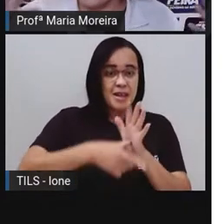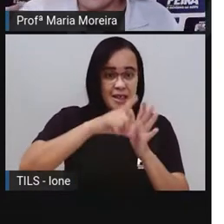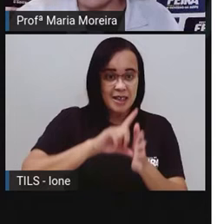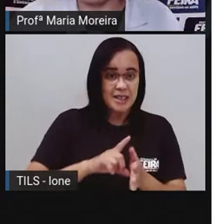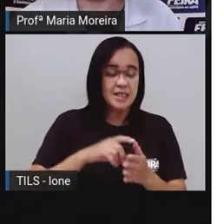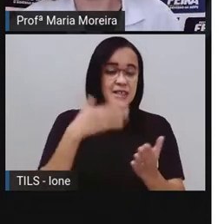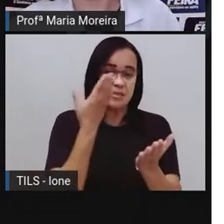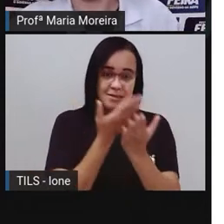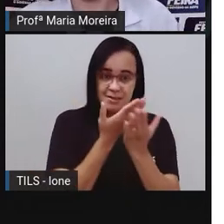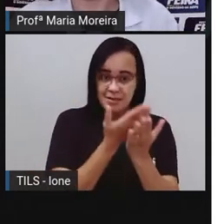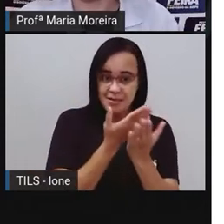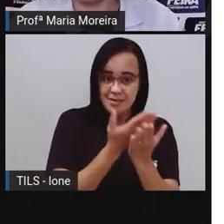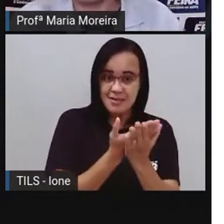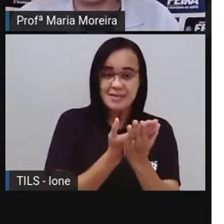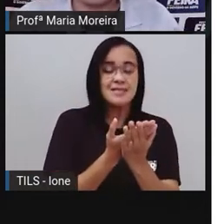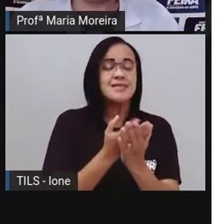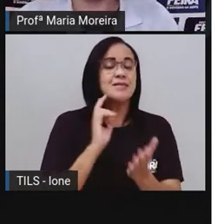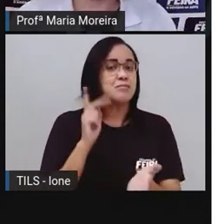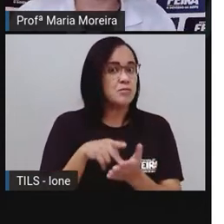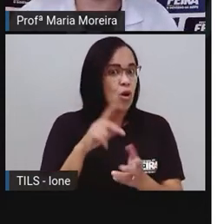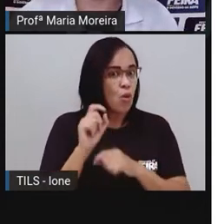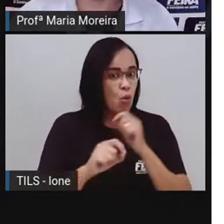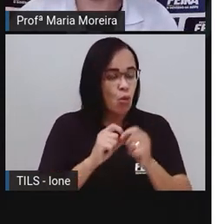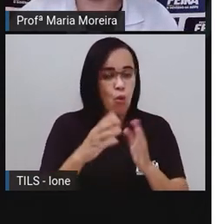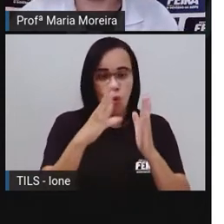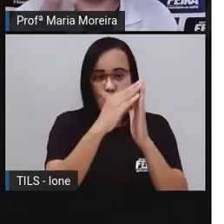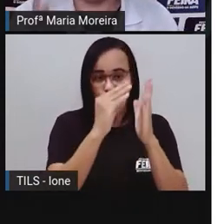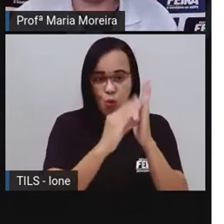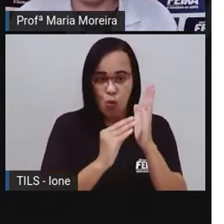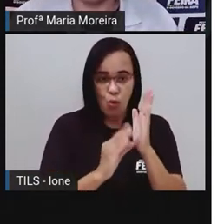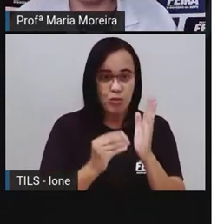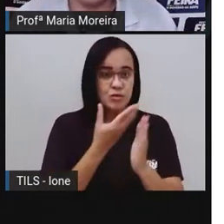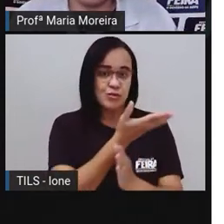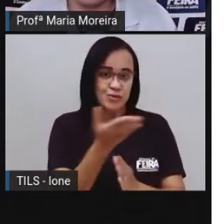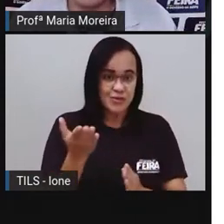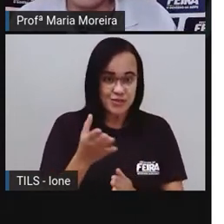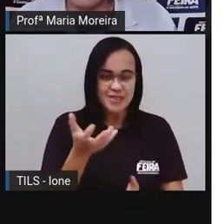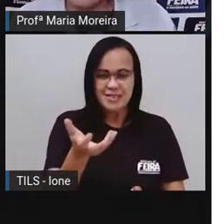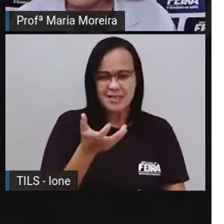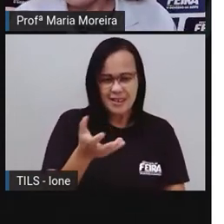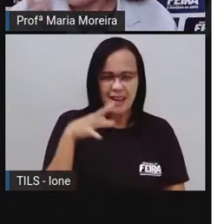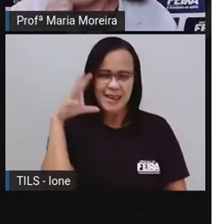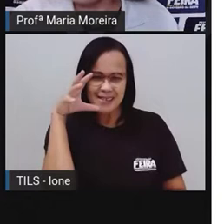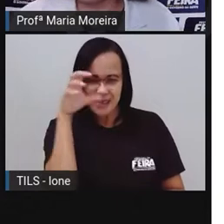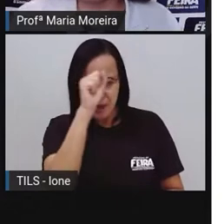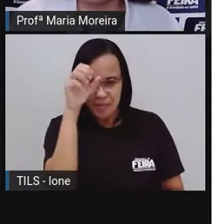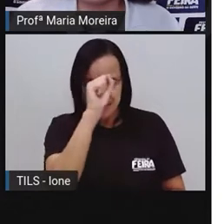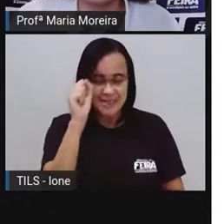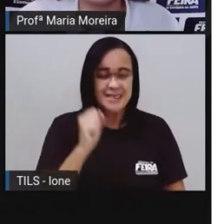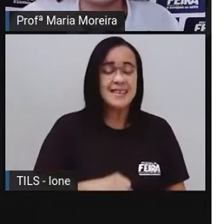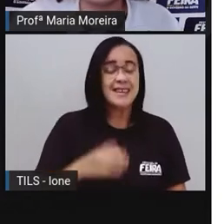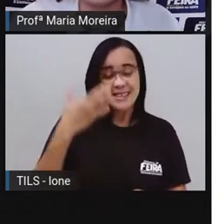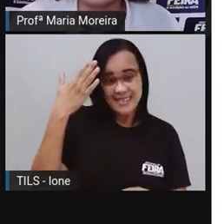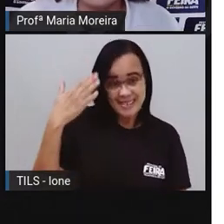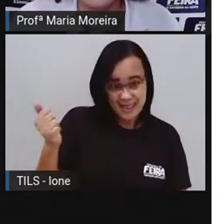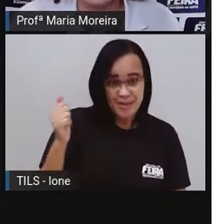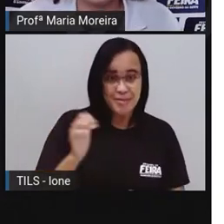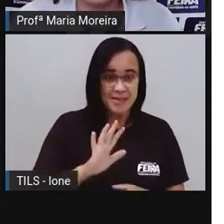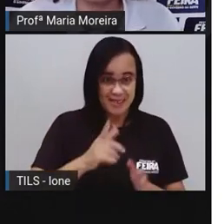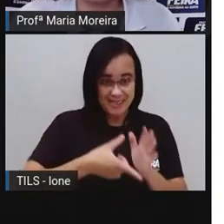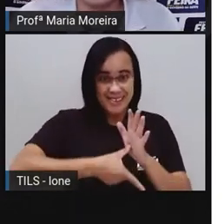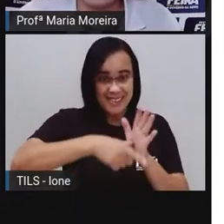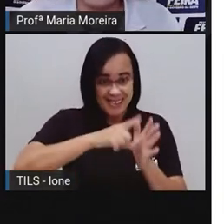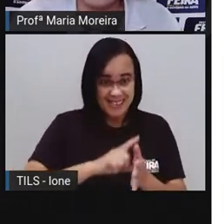nossa aula de fato, né, conteúdo que vocês devem estar aí querendo saber o que é esse tal discurso, temos uma historinha, nosso